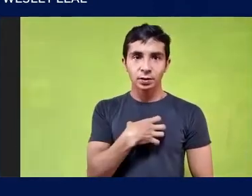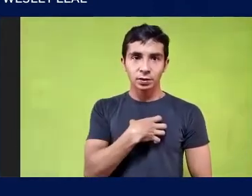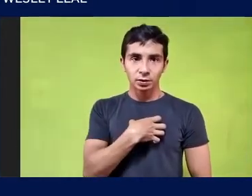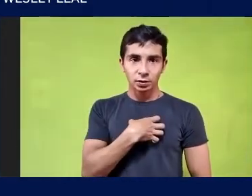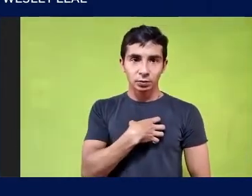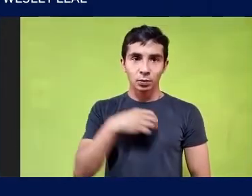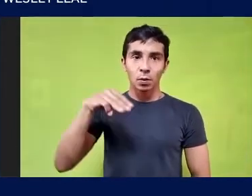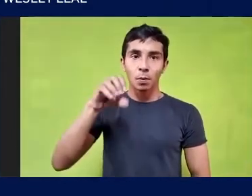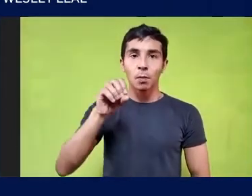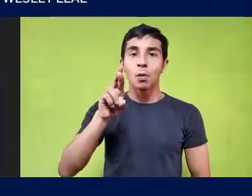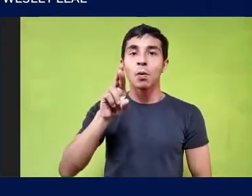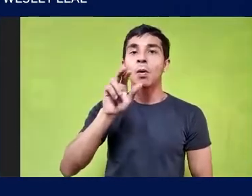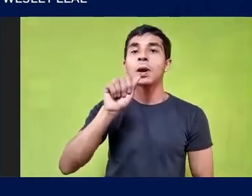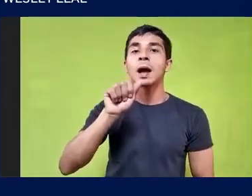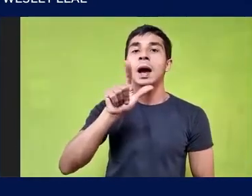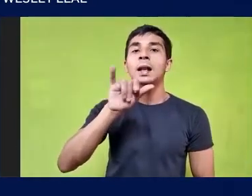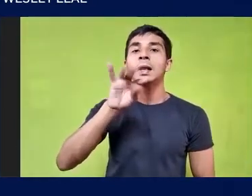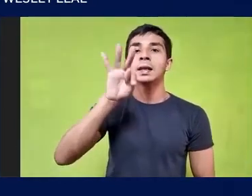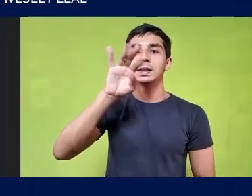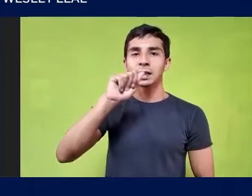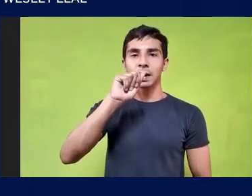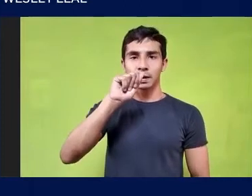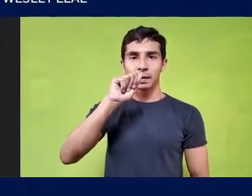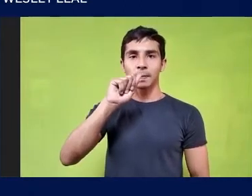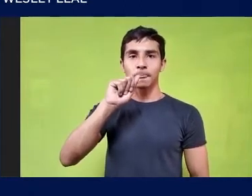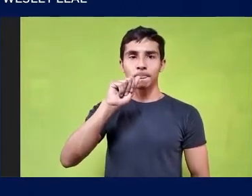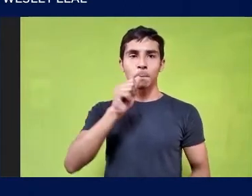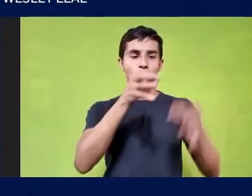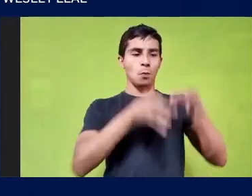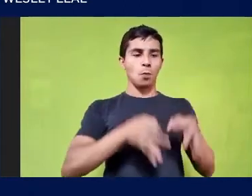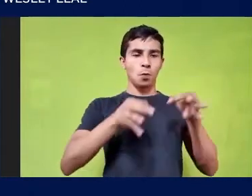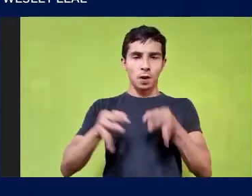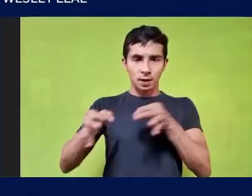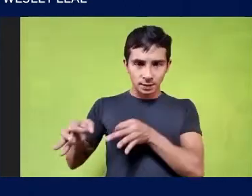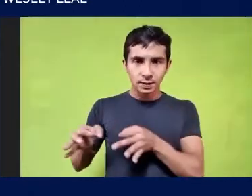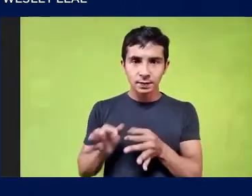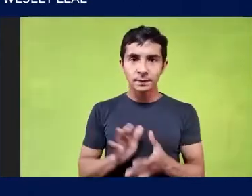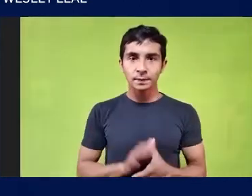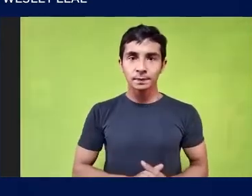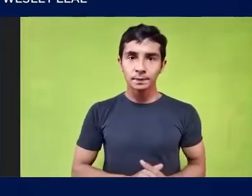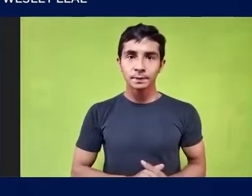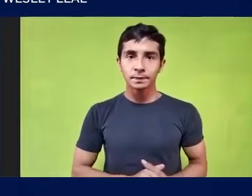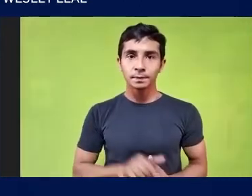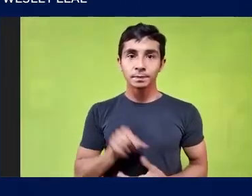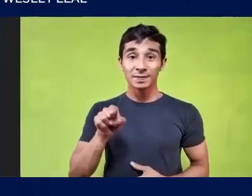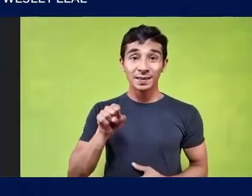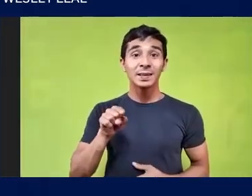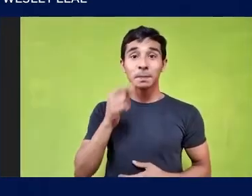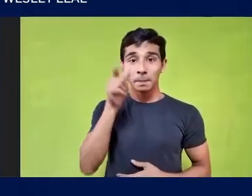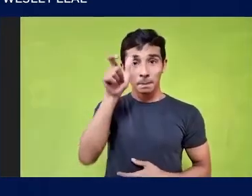Montaigne É isso Uma pessoa Que é tão complexa Que viveu Sempre marcado Por uma pedra no rim Que nem o nome tinha